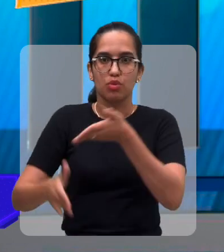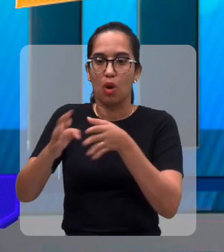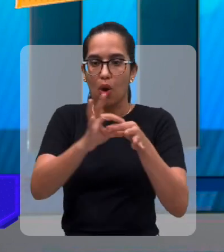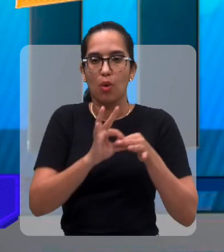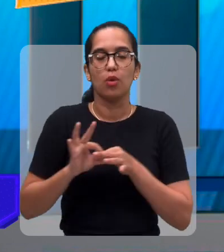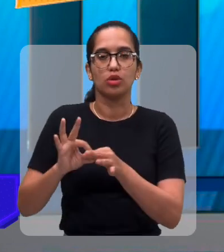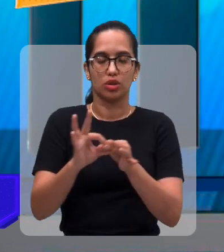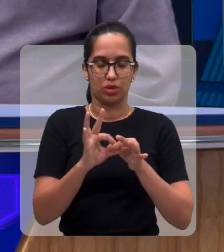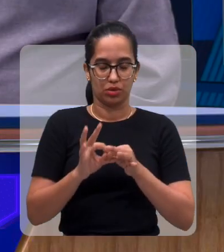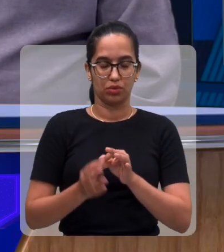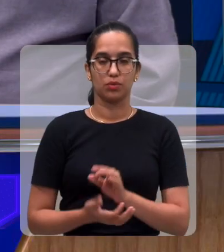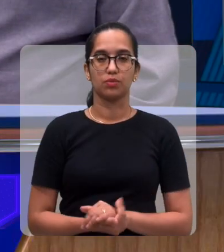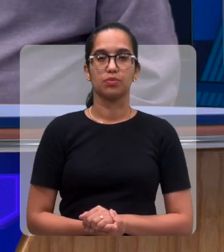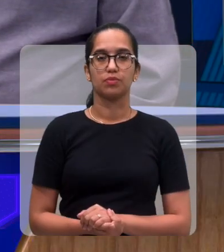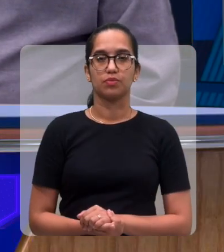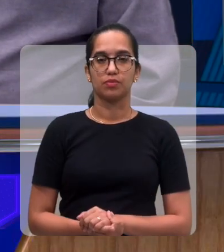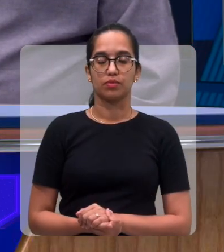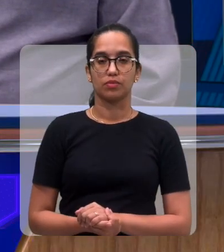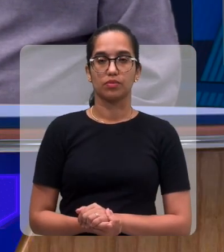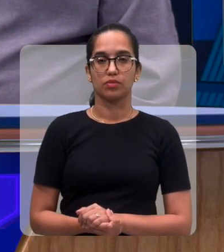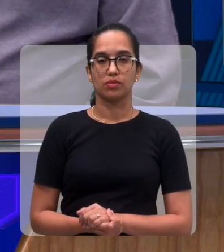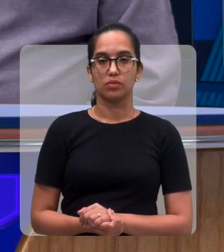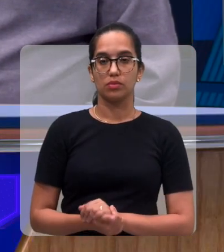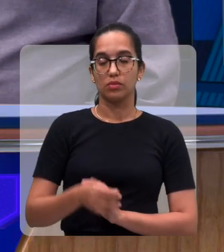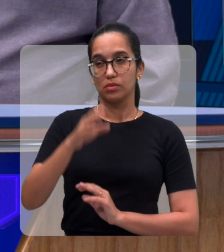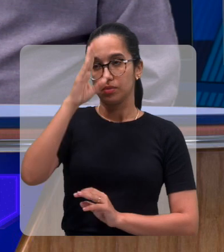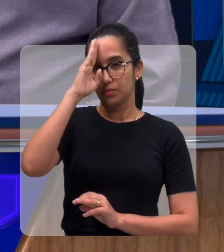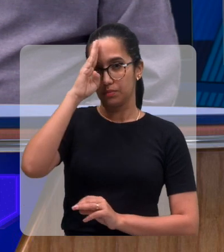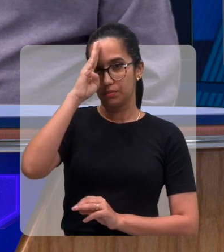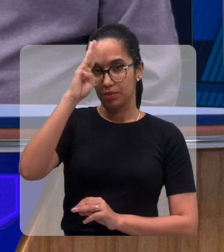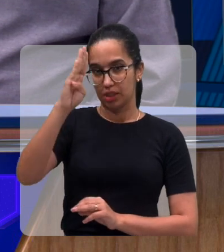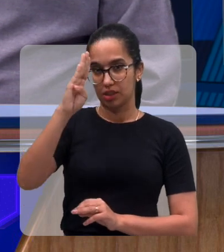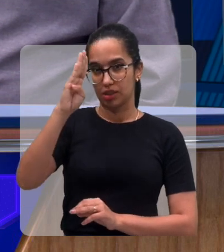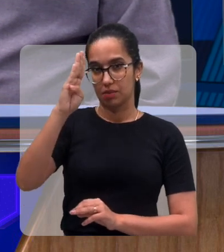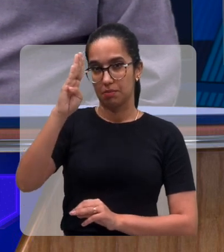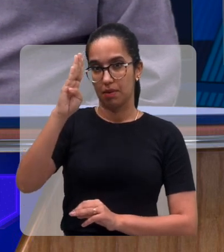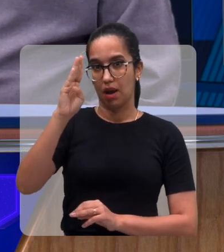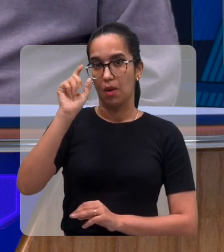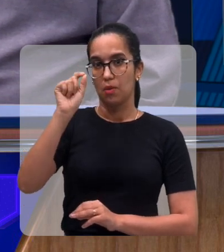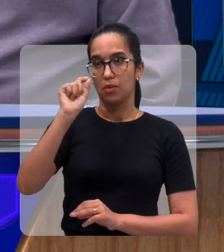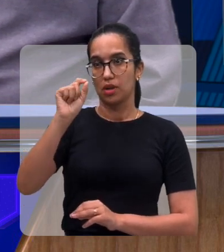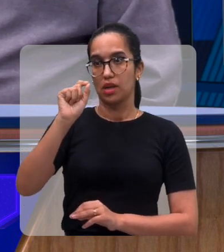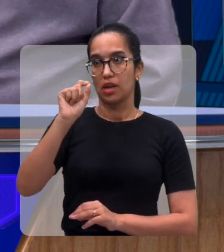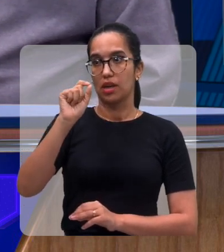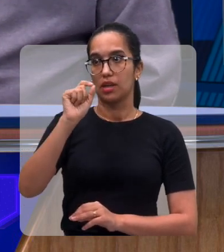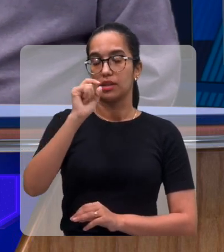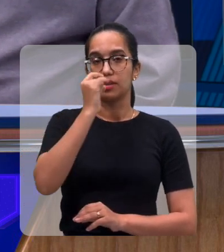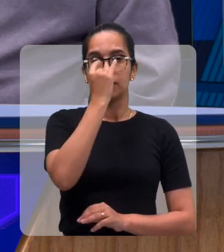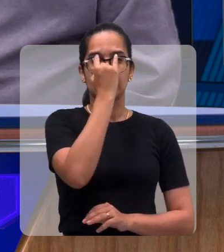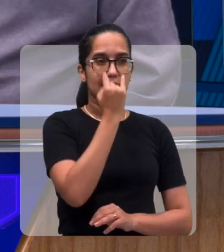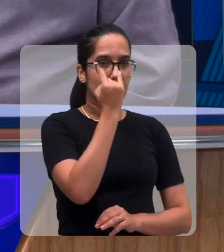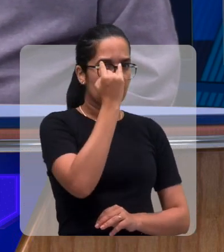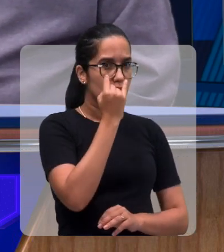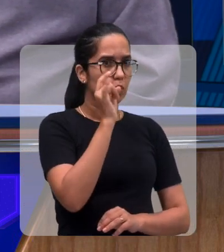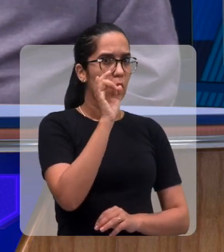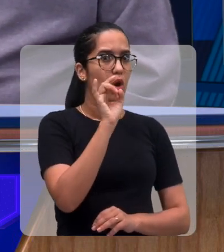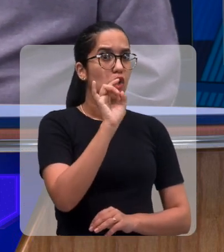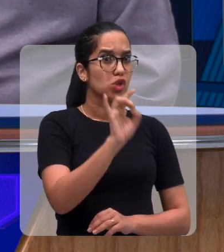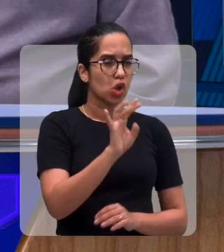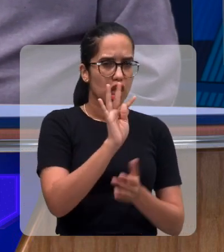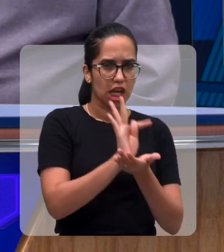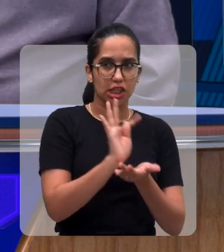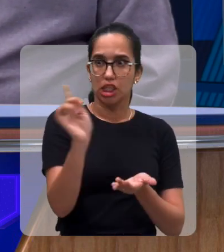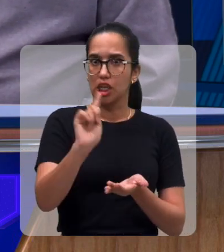pessoas. E o principal critério lá é ser cego, né? Ser cego. Não tem esse negócio de só de Teresina,